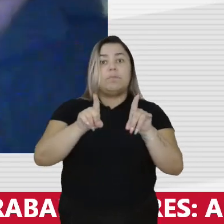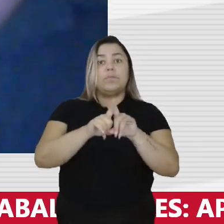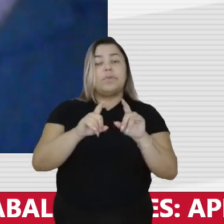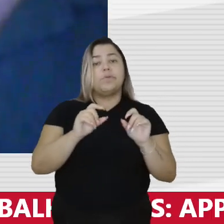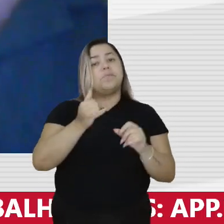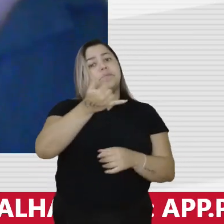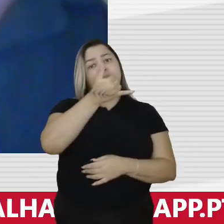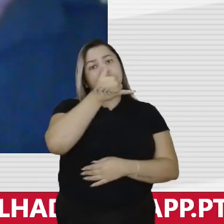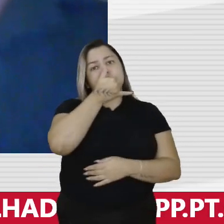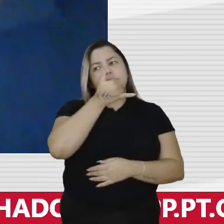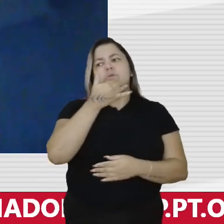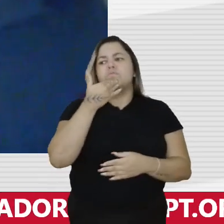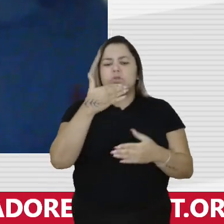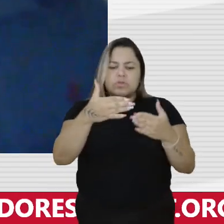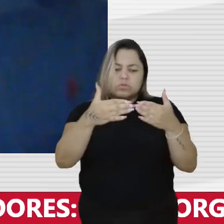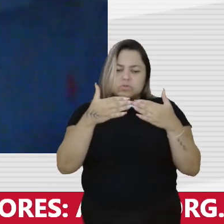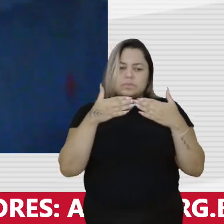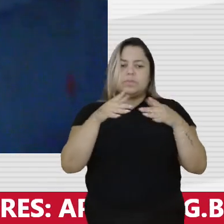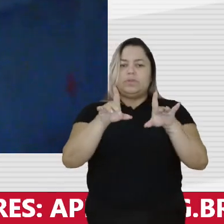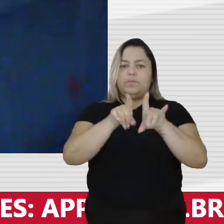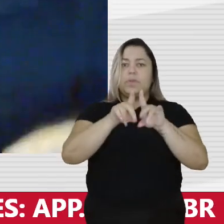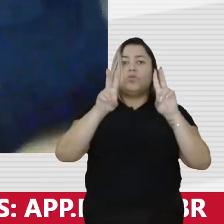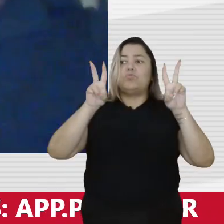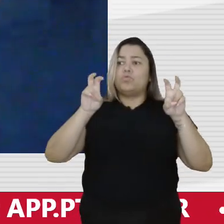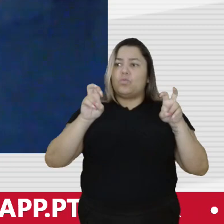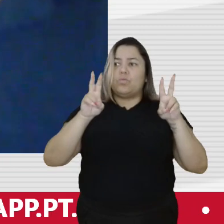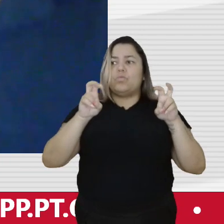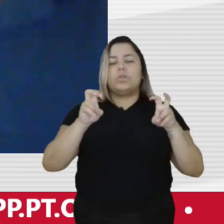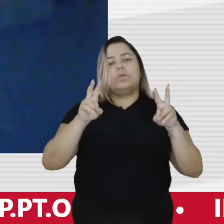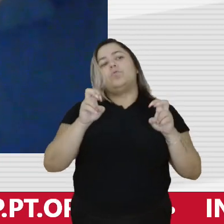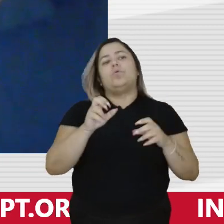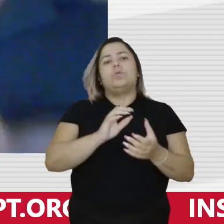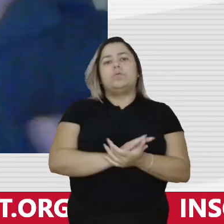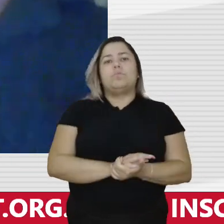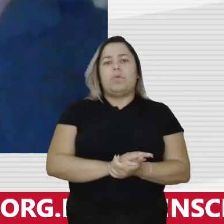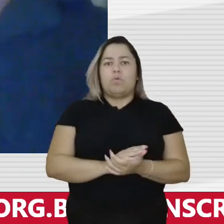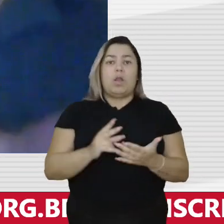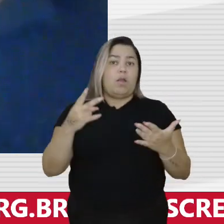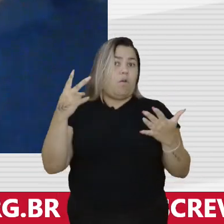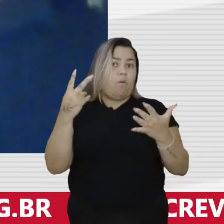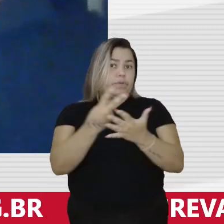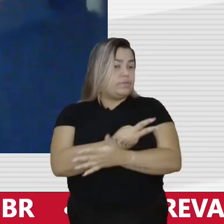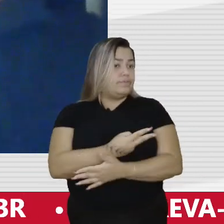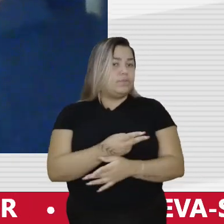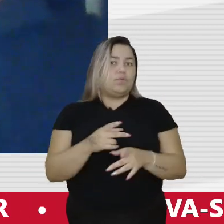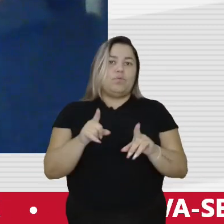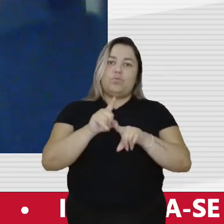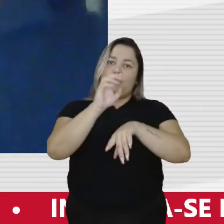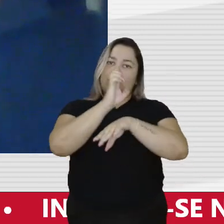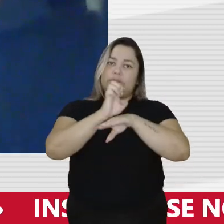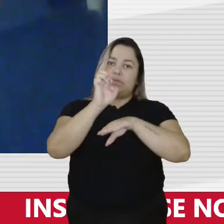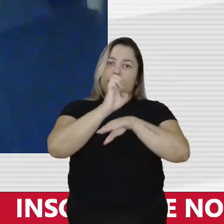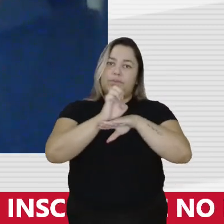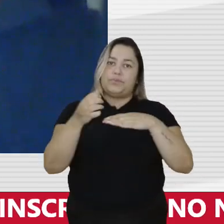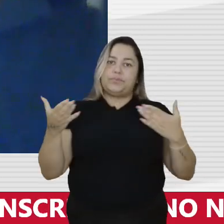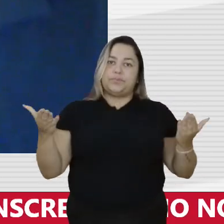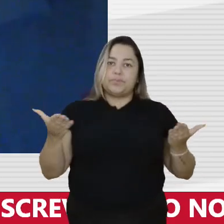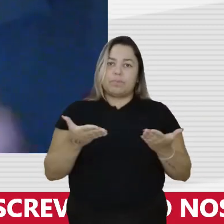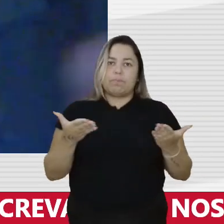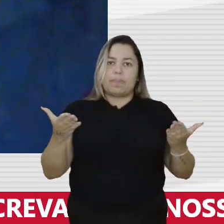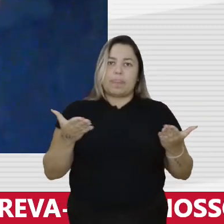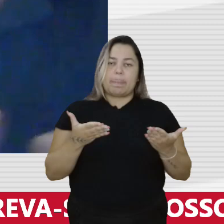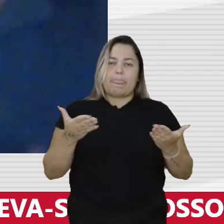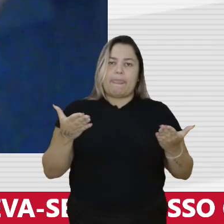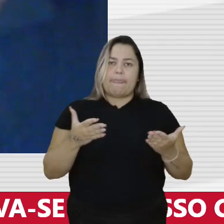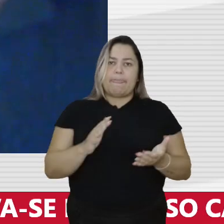desculpas sobre os abusos cometidos. Nós estamos num Estado hoje que